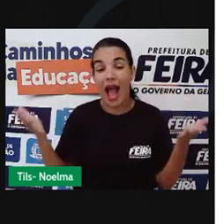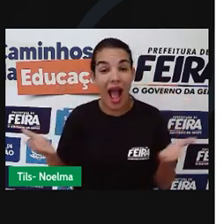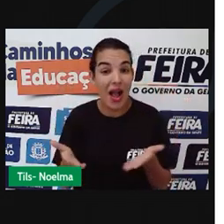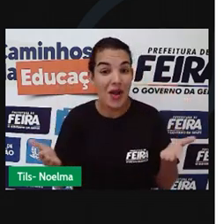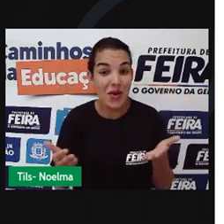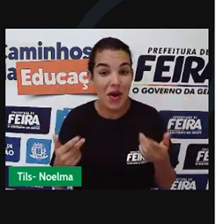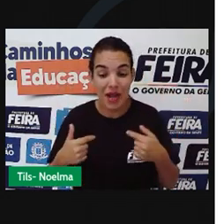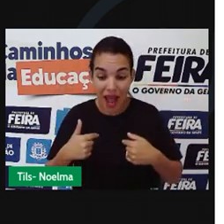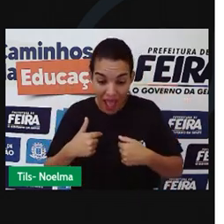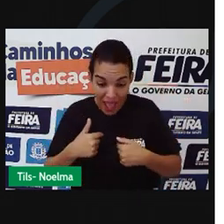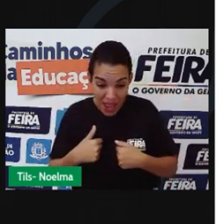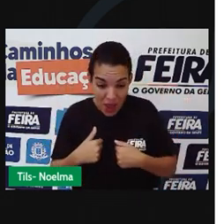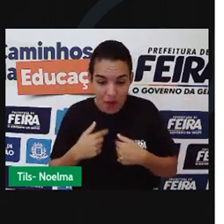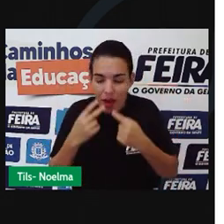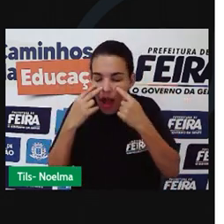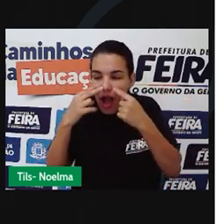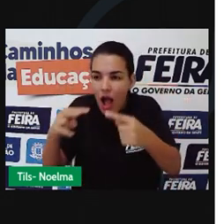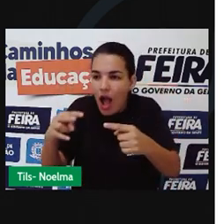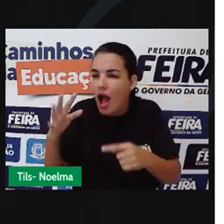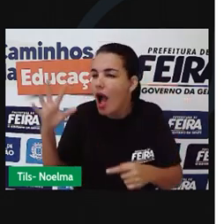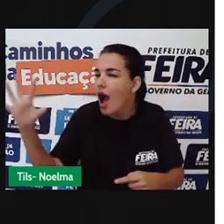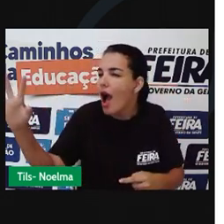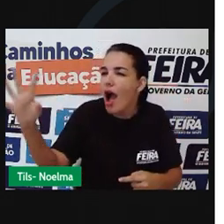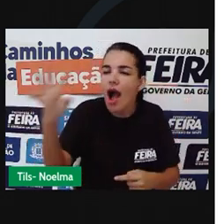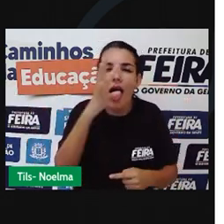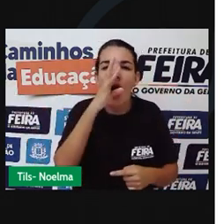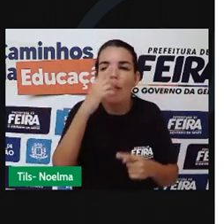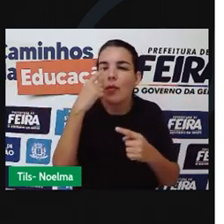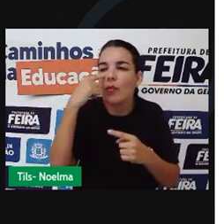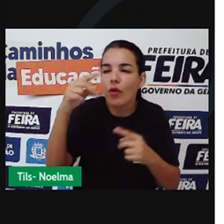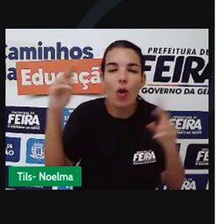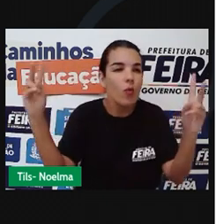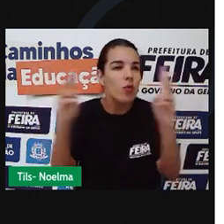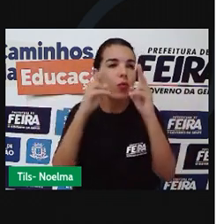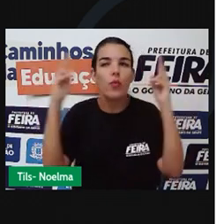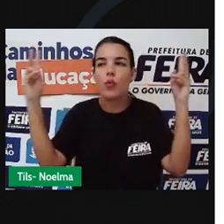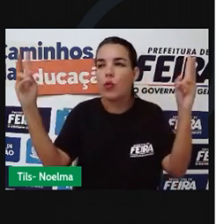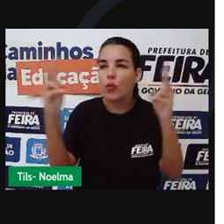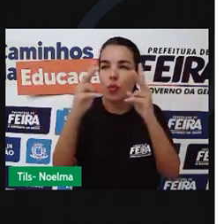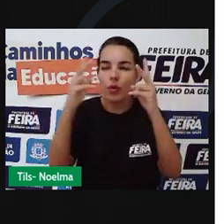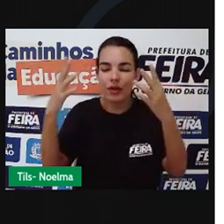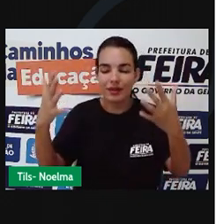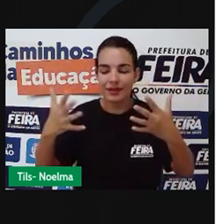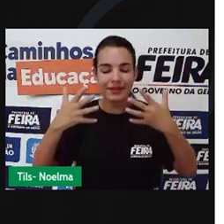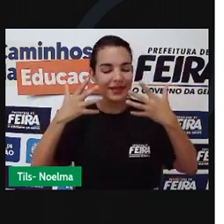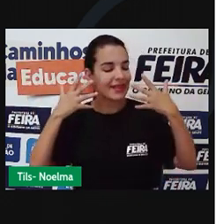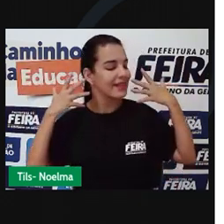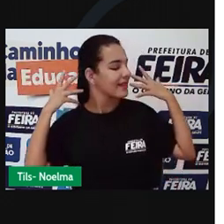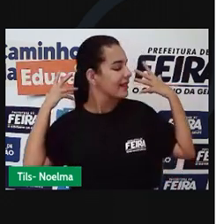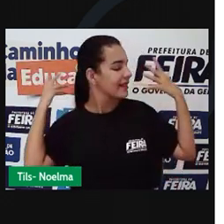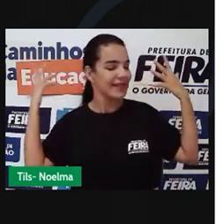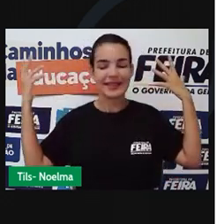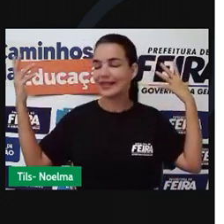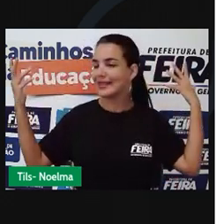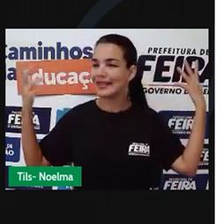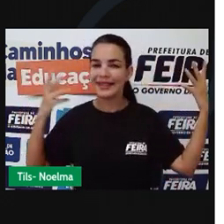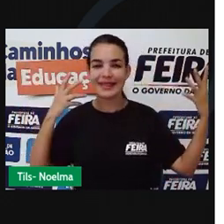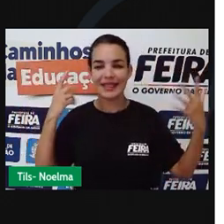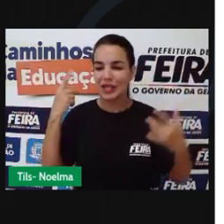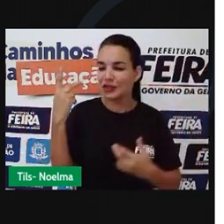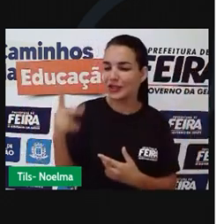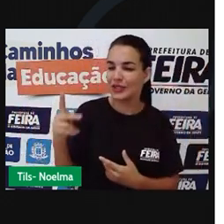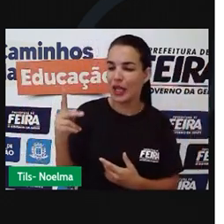agora eu os admiro. E quando o vento bate, eu lembro do vento batendo em seus cabelos. Só um presente